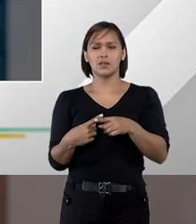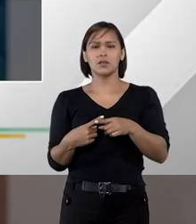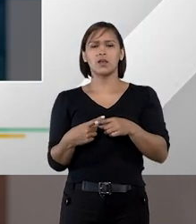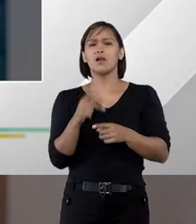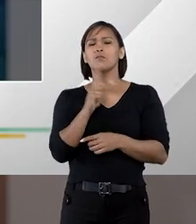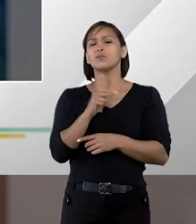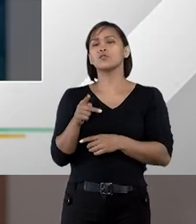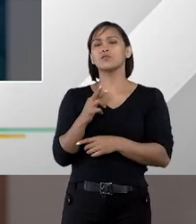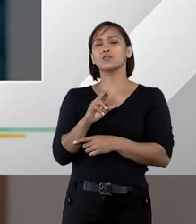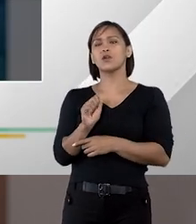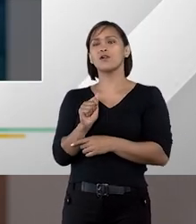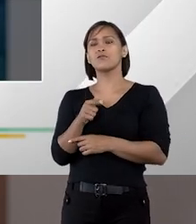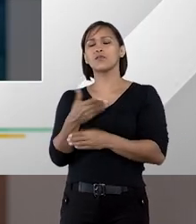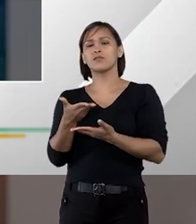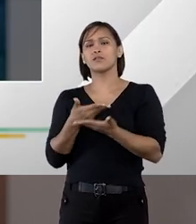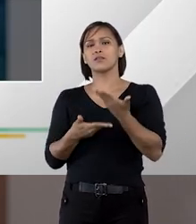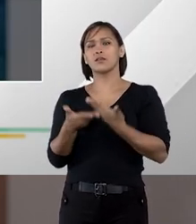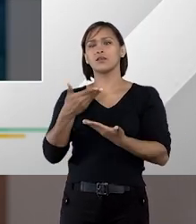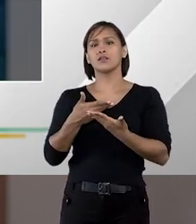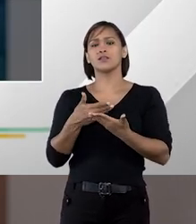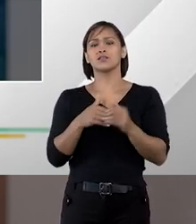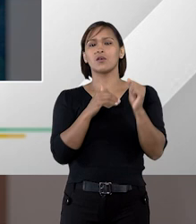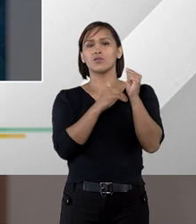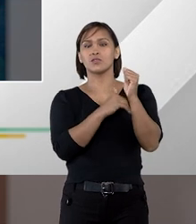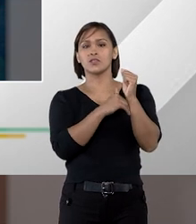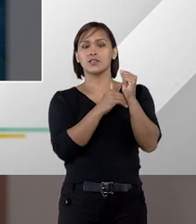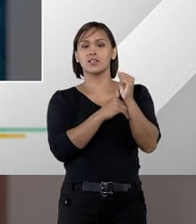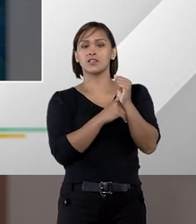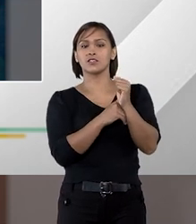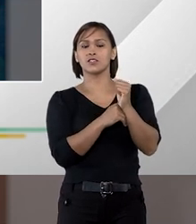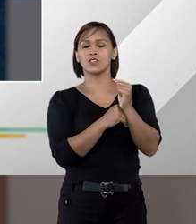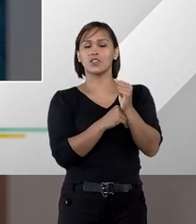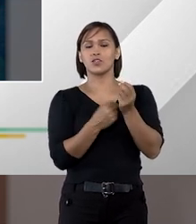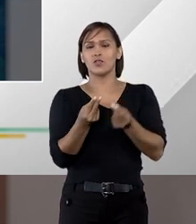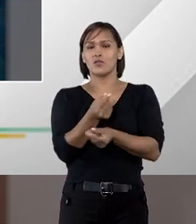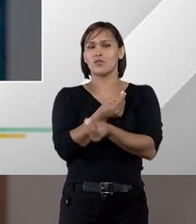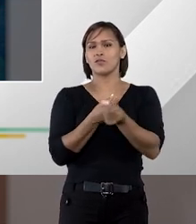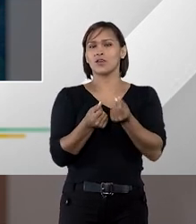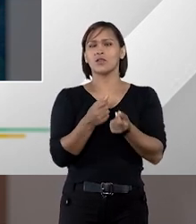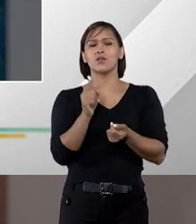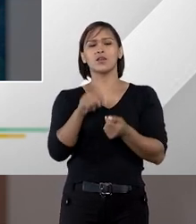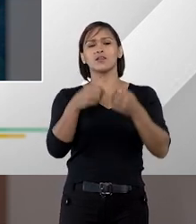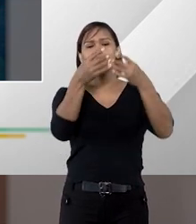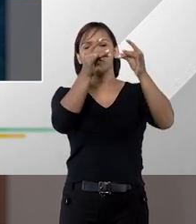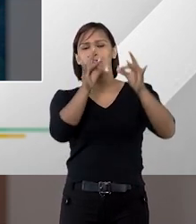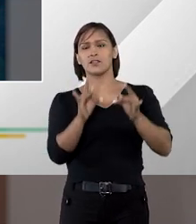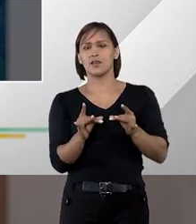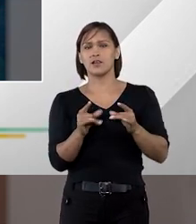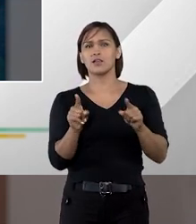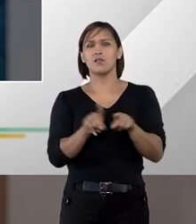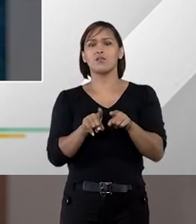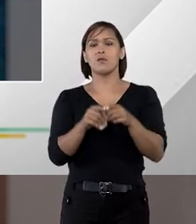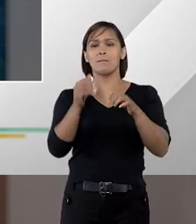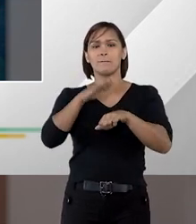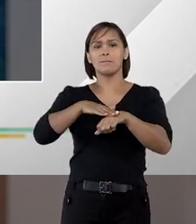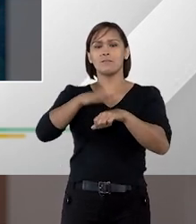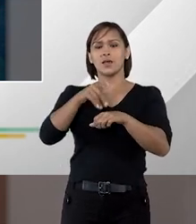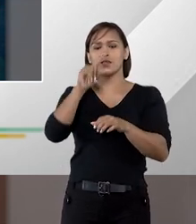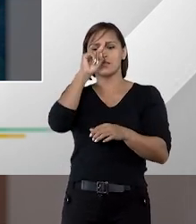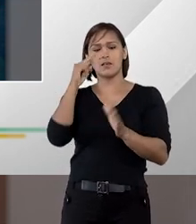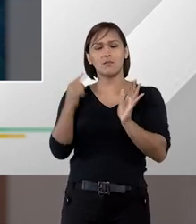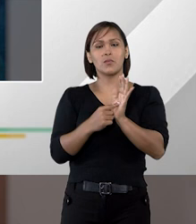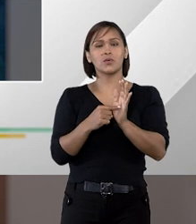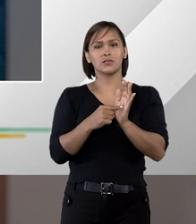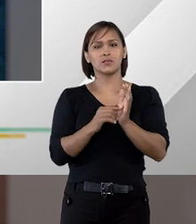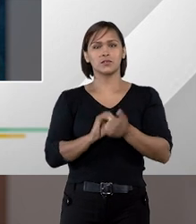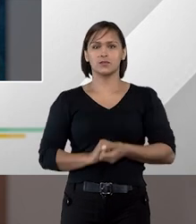professor Rafael em relação ao sigilo das estimativas orçamentárias eu queria que você detalhasse um pouco mais esse